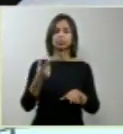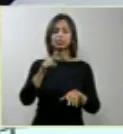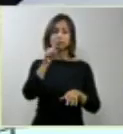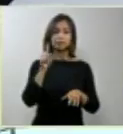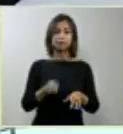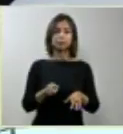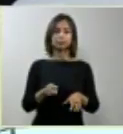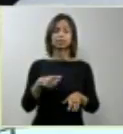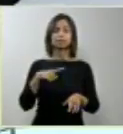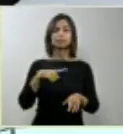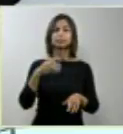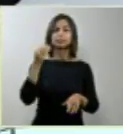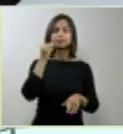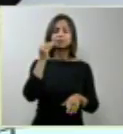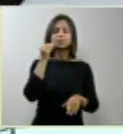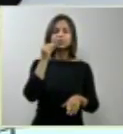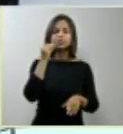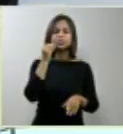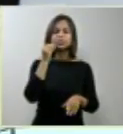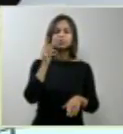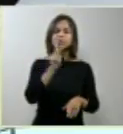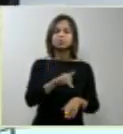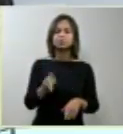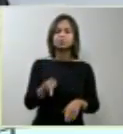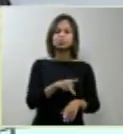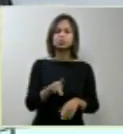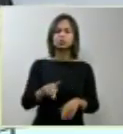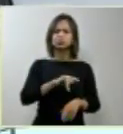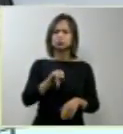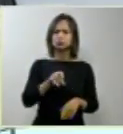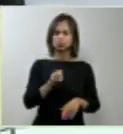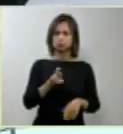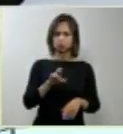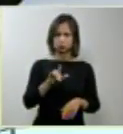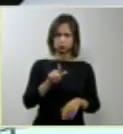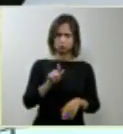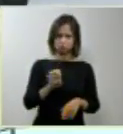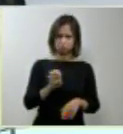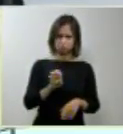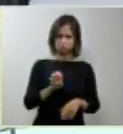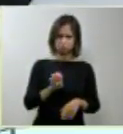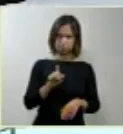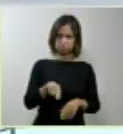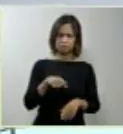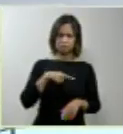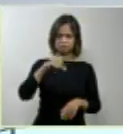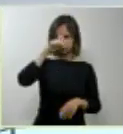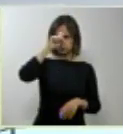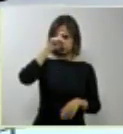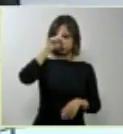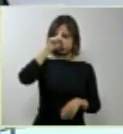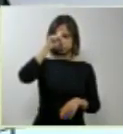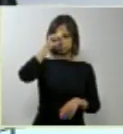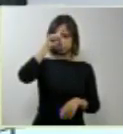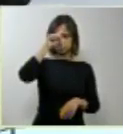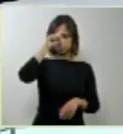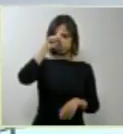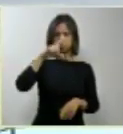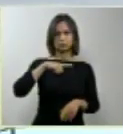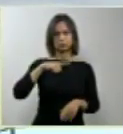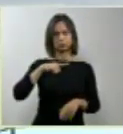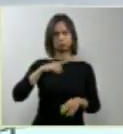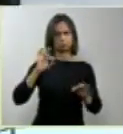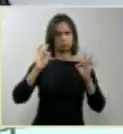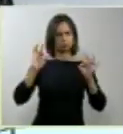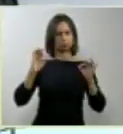do professor Jorge é a experiência da Unifesp. É um hospital universitário de excelente nível, onde